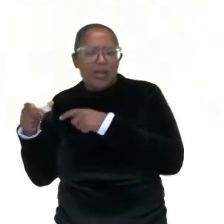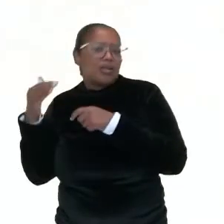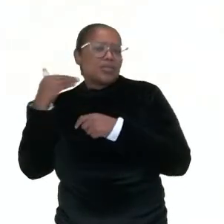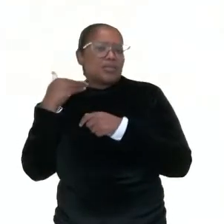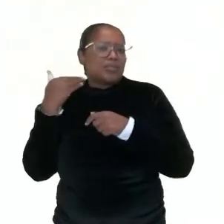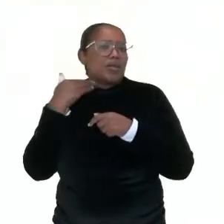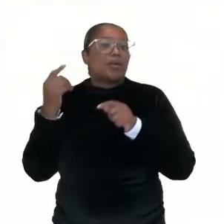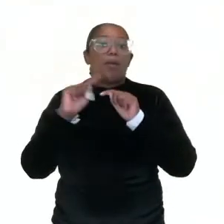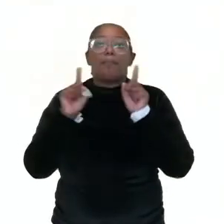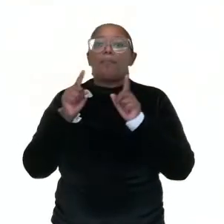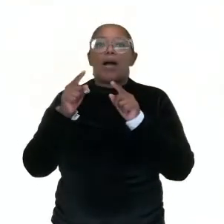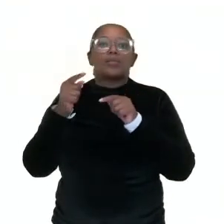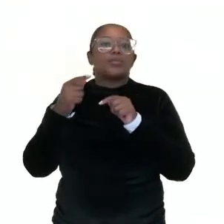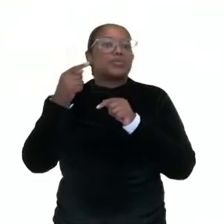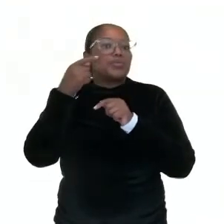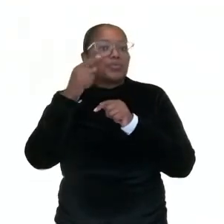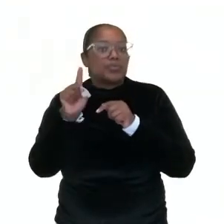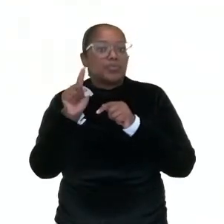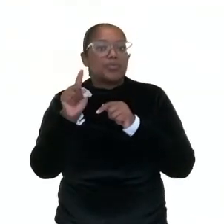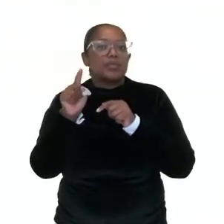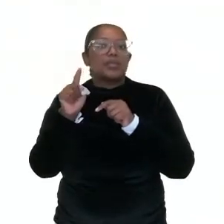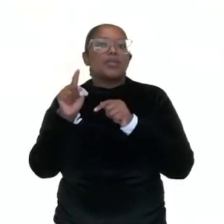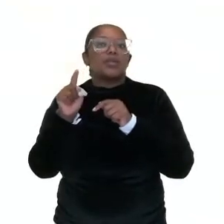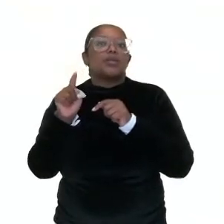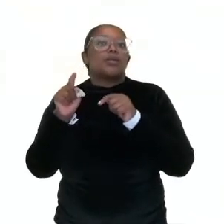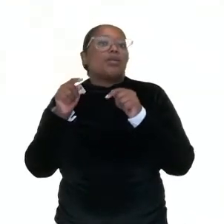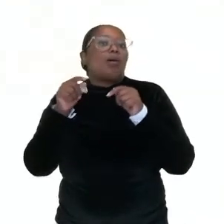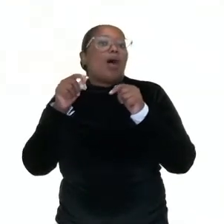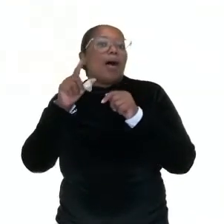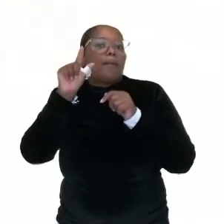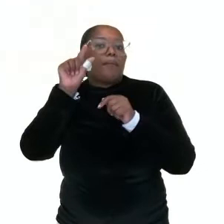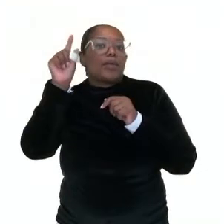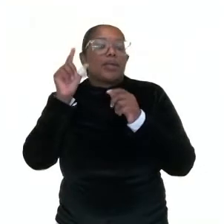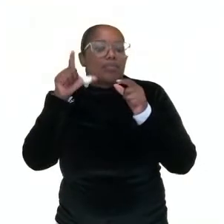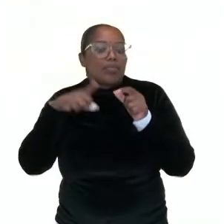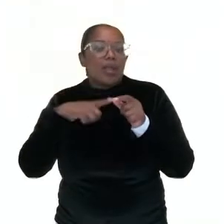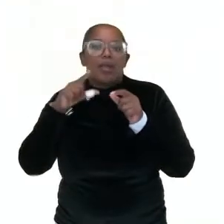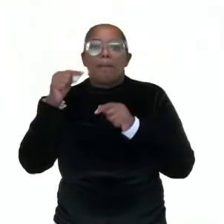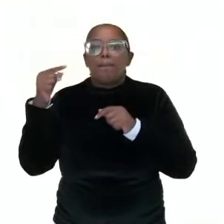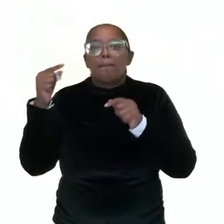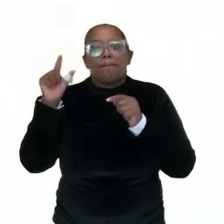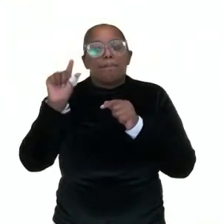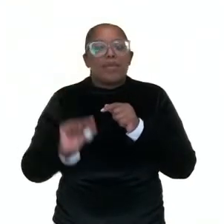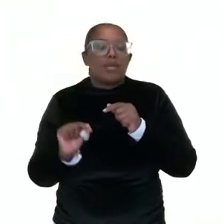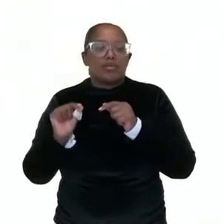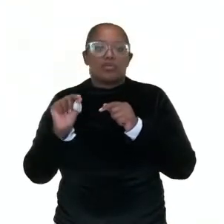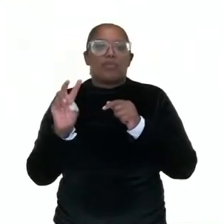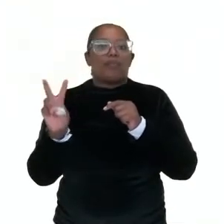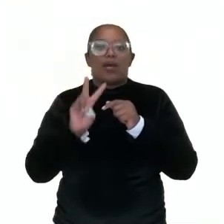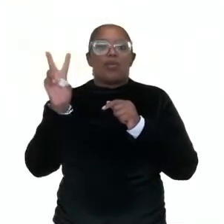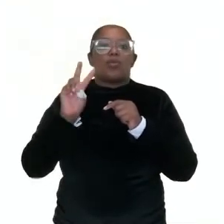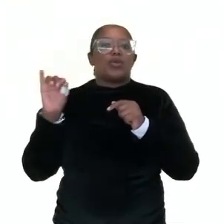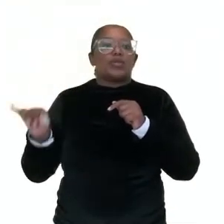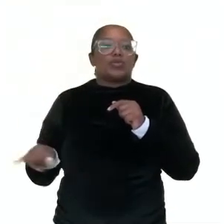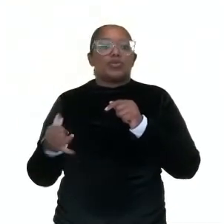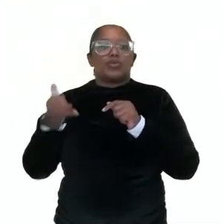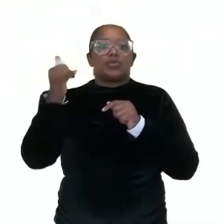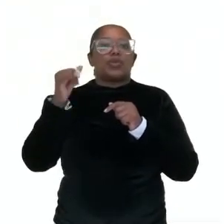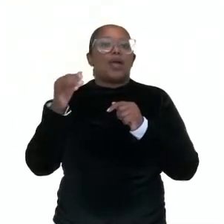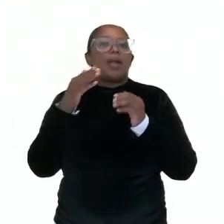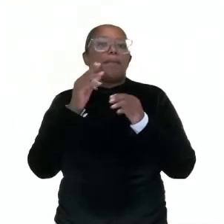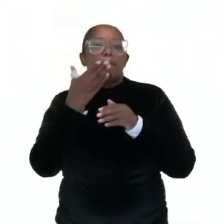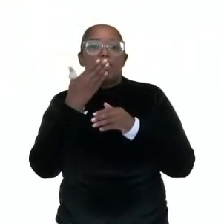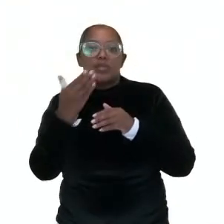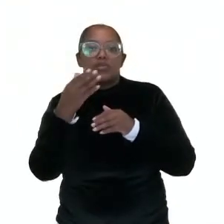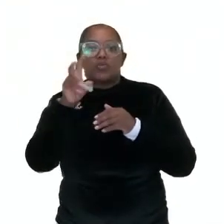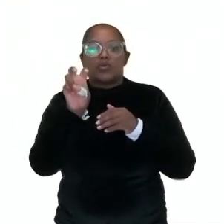oferece a menor taxa de juros. Ele emprestou R 5.000 e irá pagar em 24